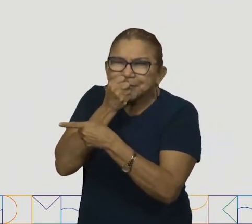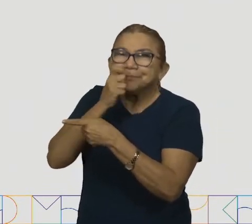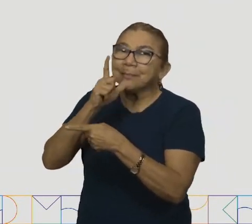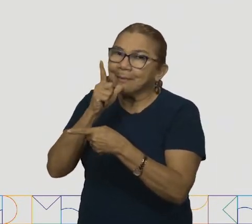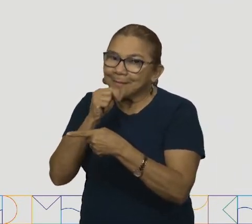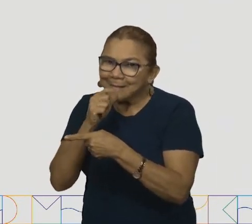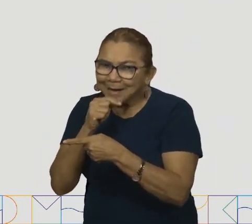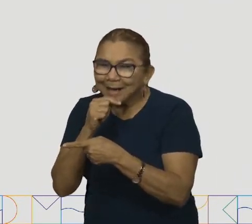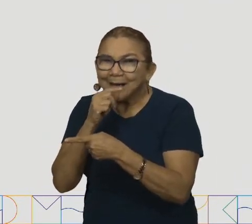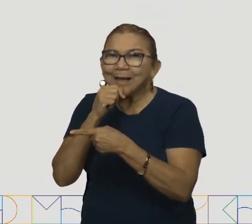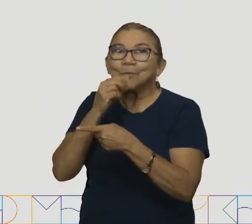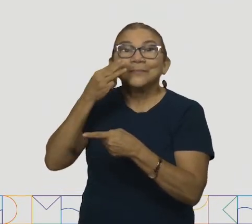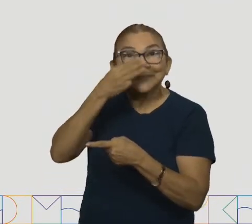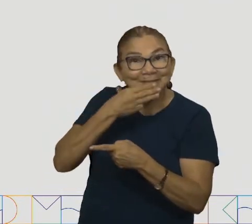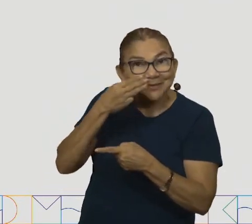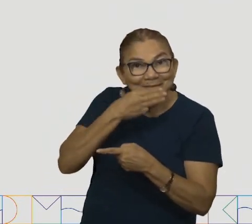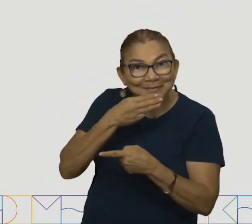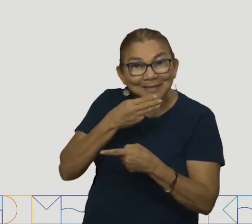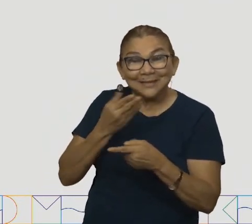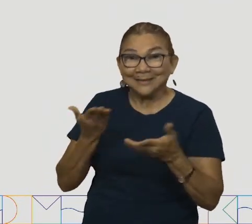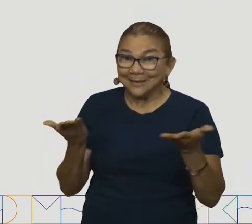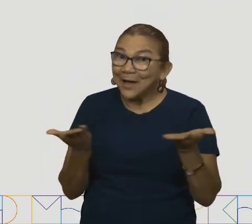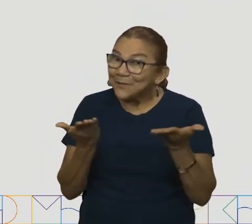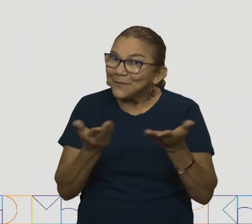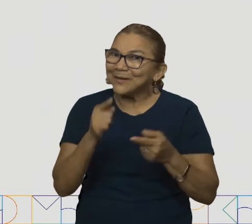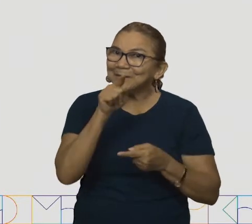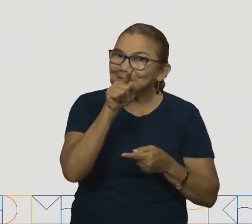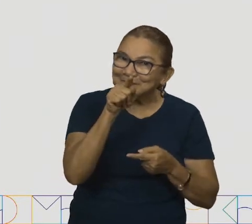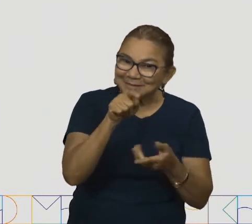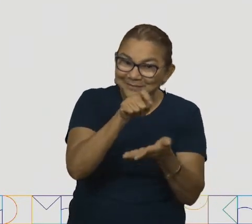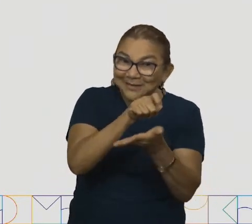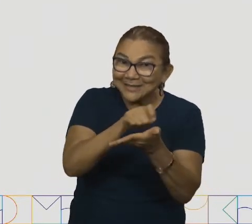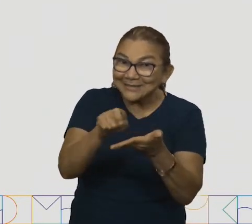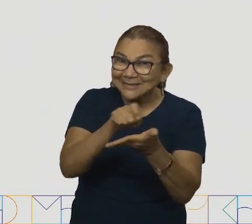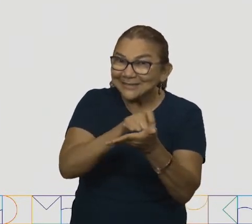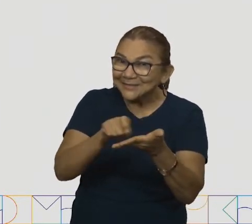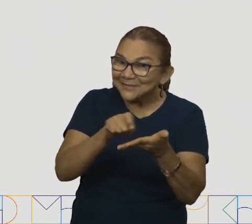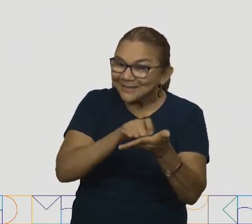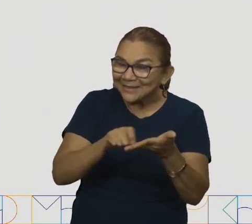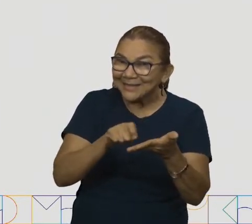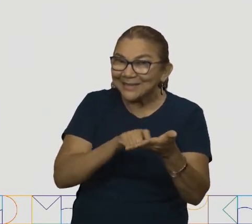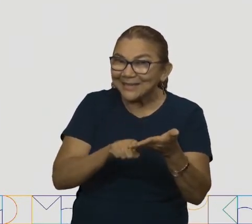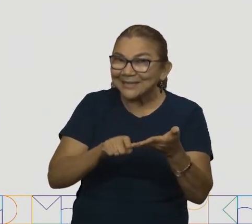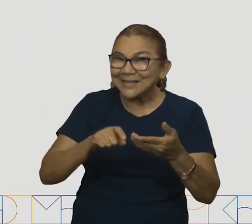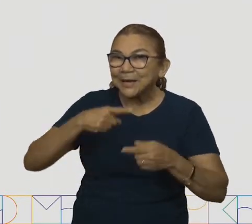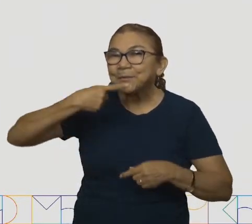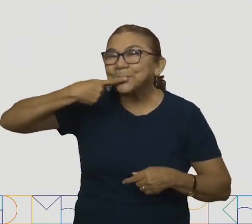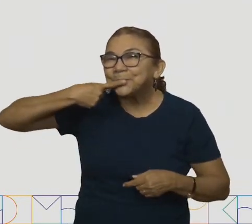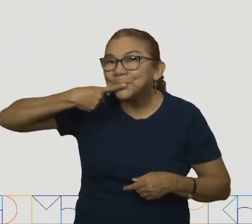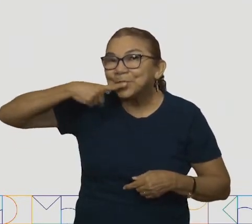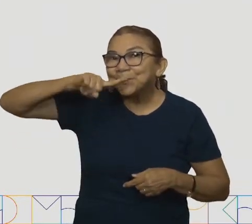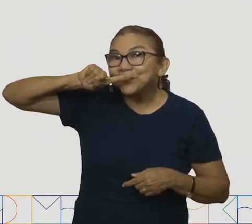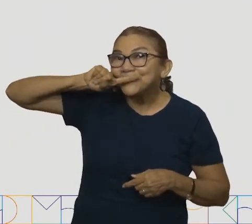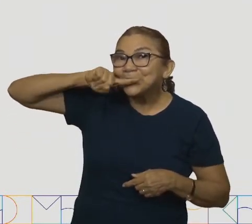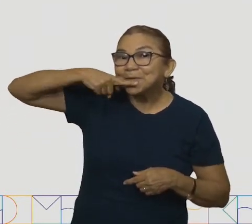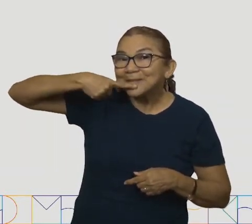nossa receita? Para isso, eu vou dar algumas pistas. Picolé de limão.